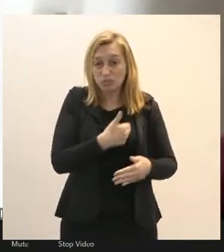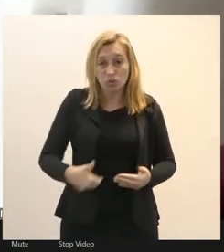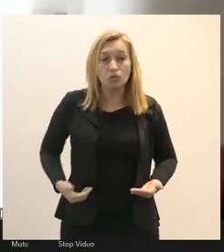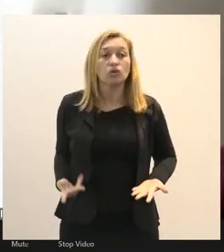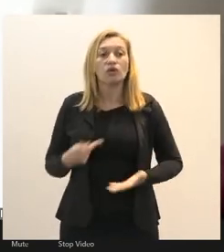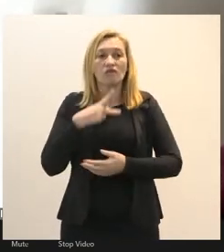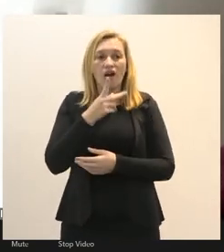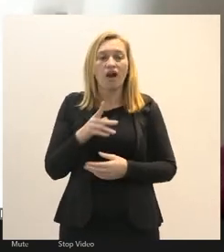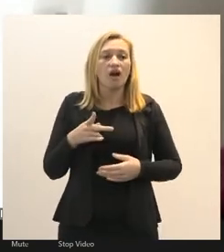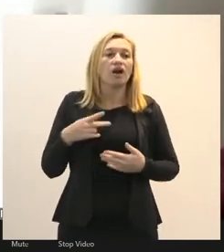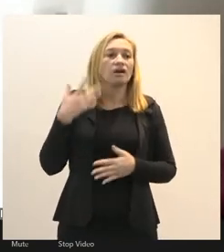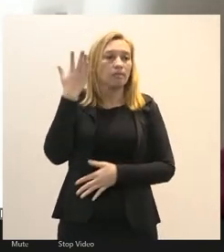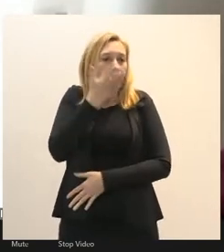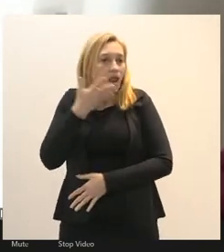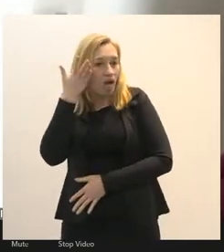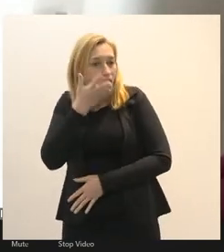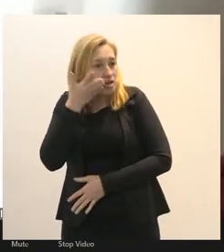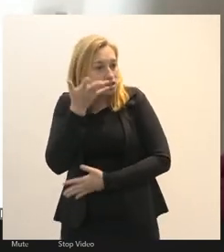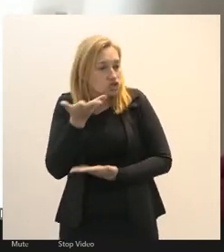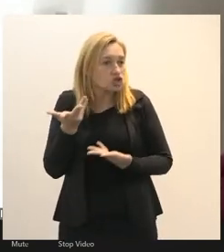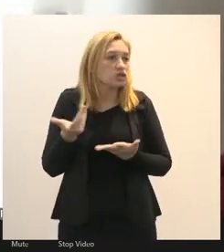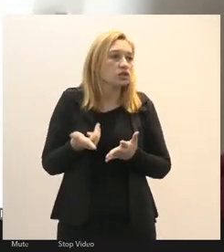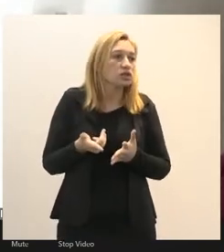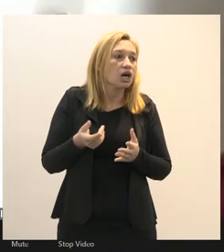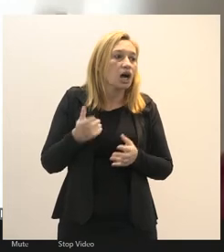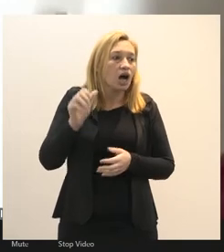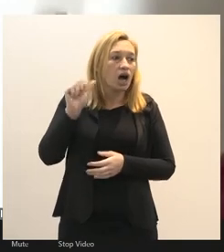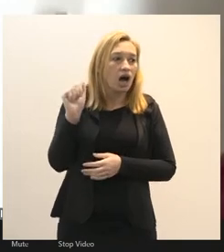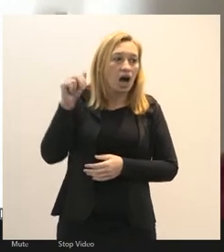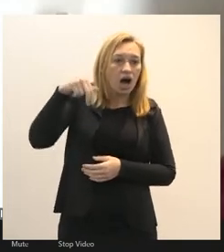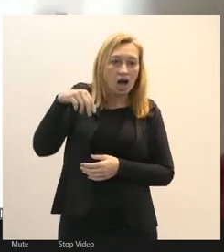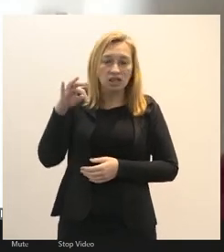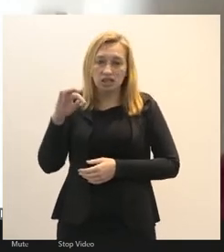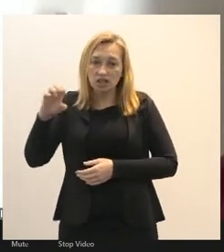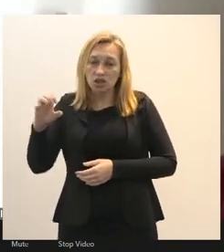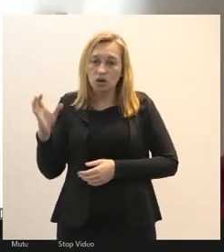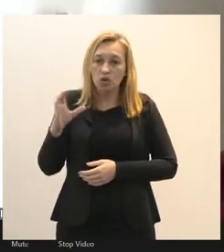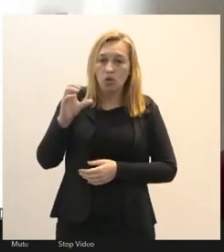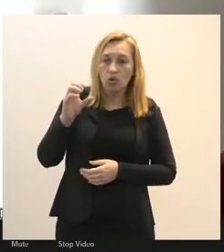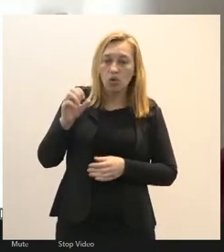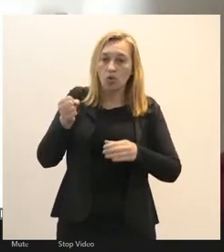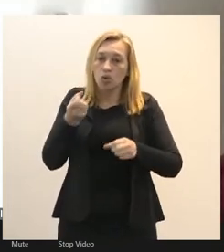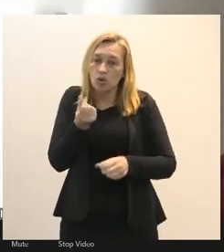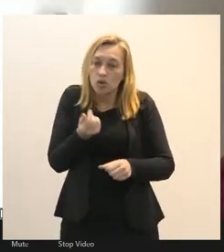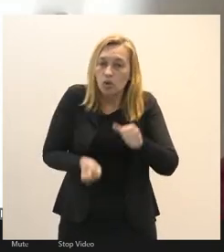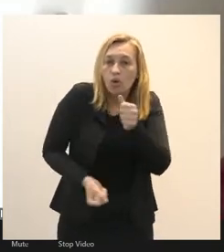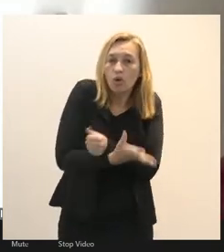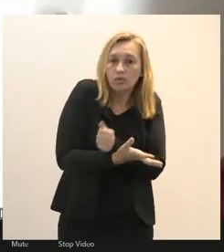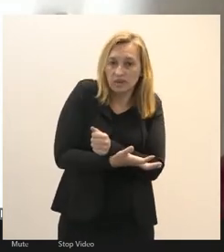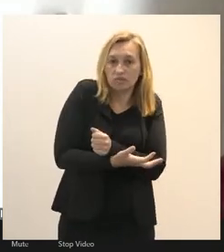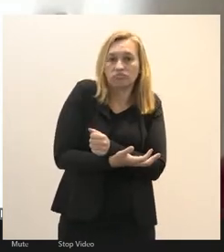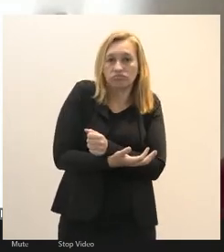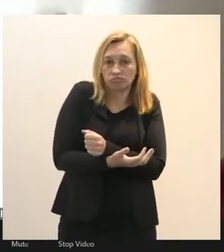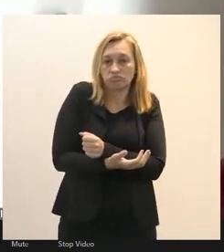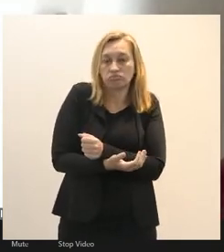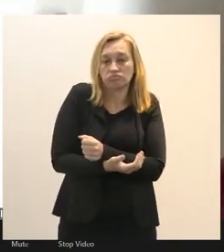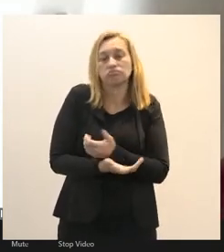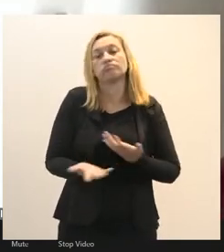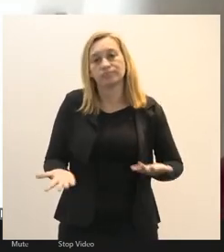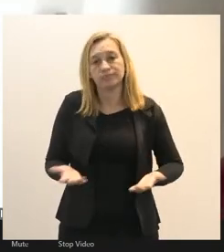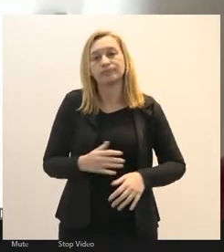discurso falacioso do anticorrupção fato é que quem quer o fim da estabilidade é a favor da corrupção ou não